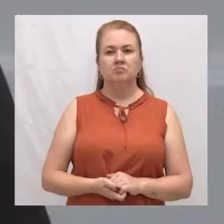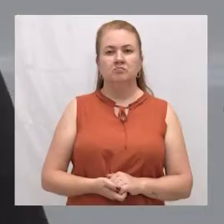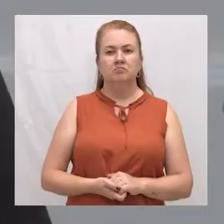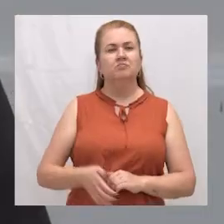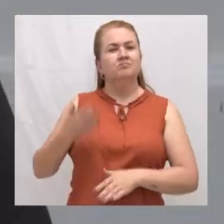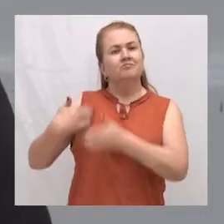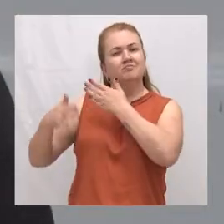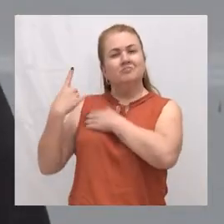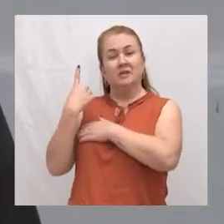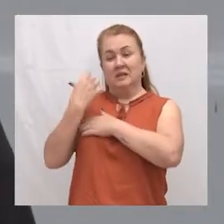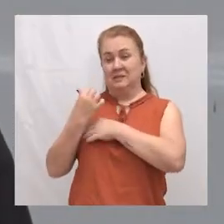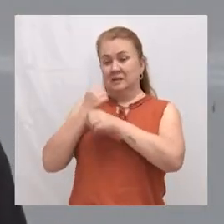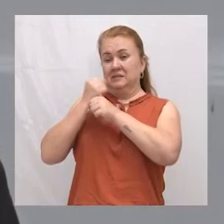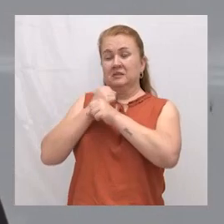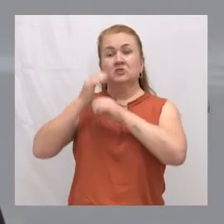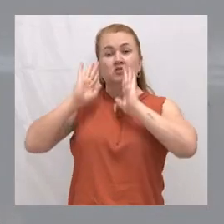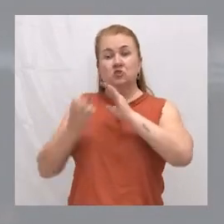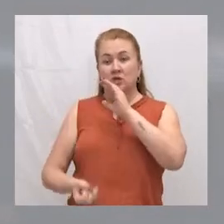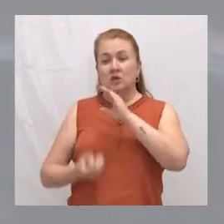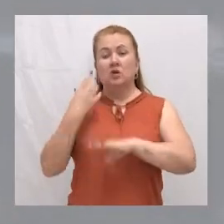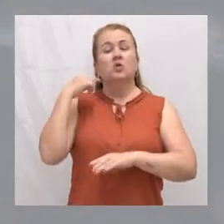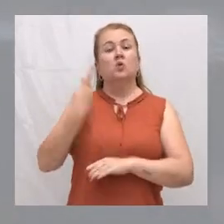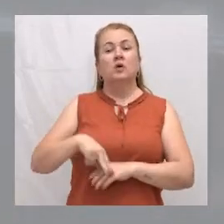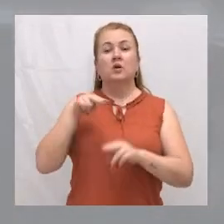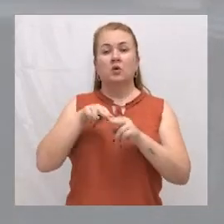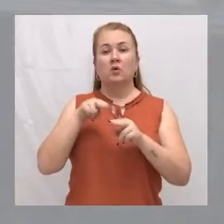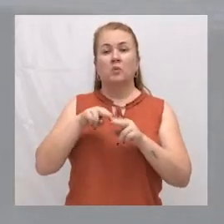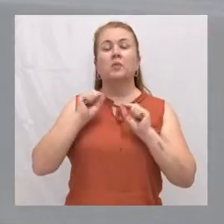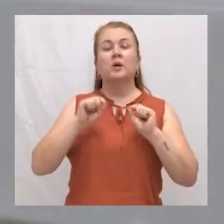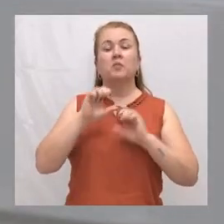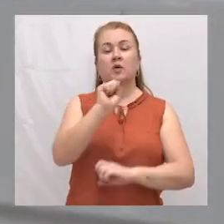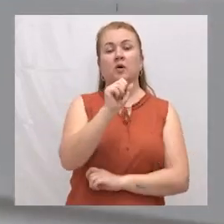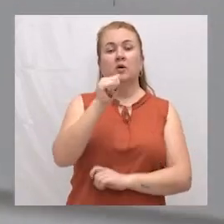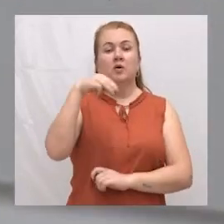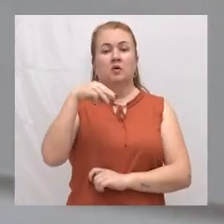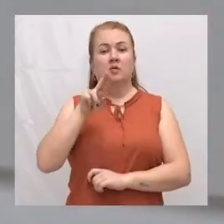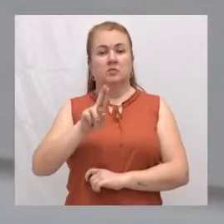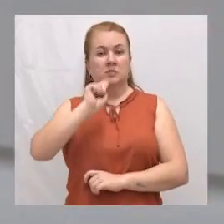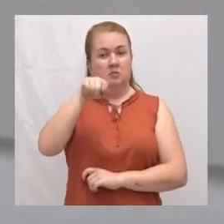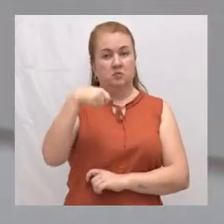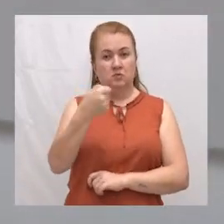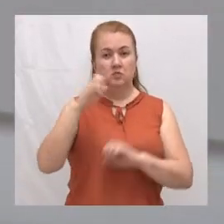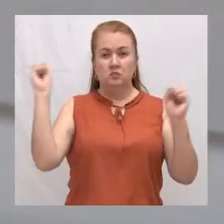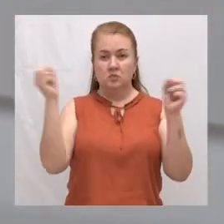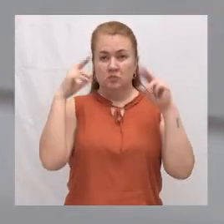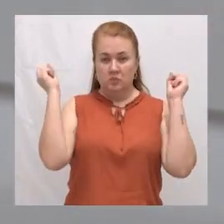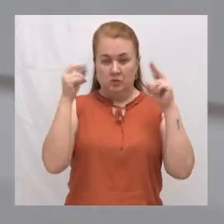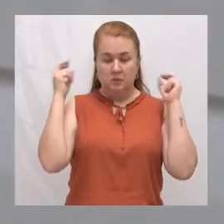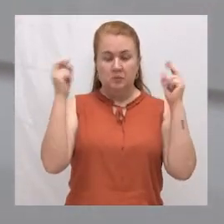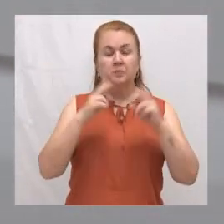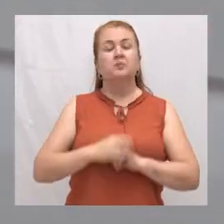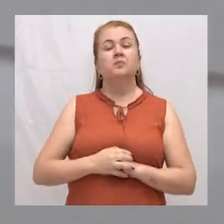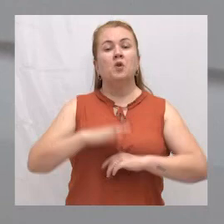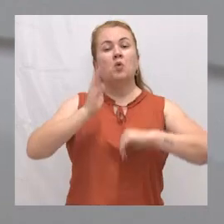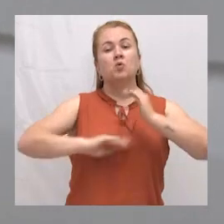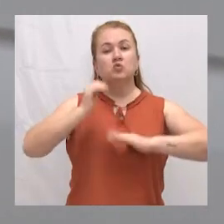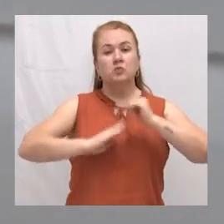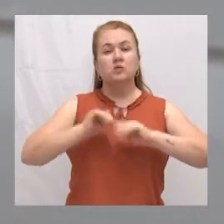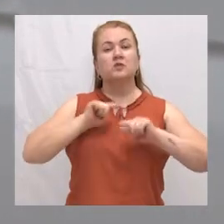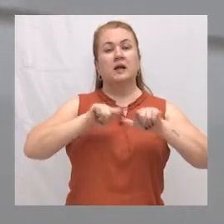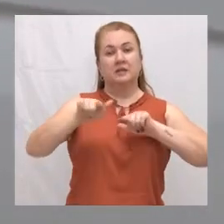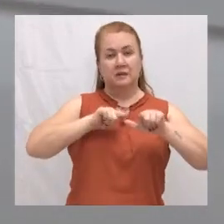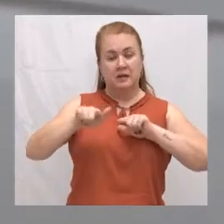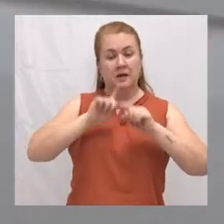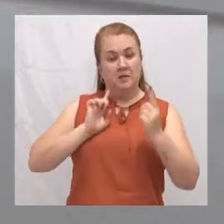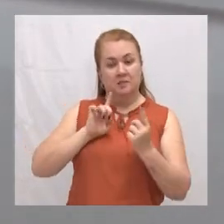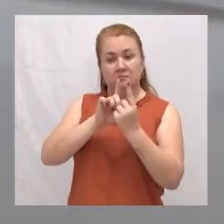Há 16 anos foi criado em Uberaba o Serviço de Atendimento Móvel de Urgência, o SAMU. Os profissionais que trabalham nos